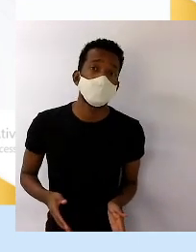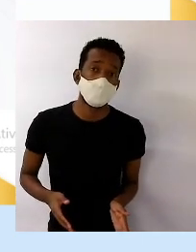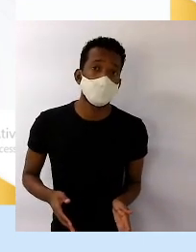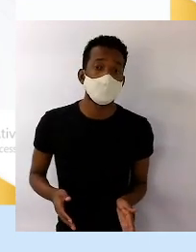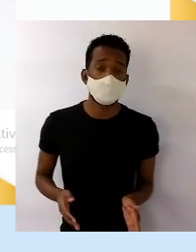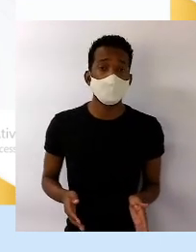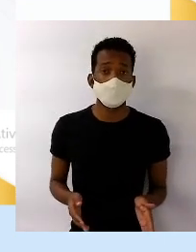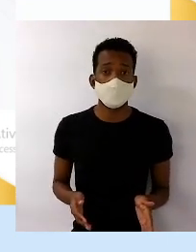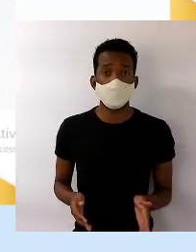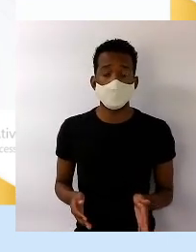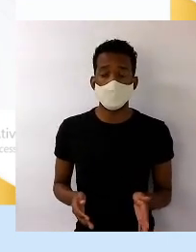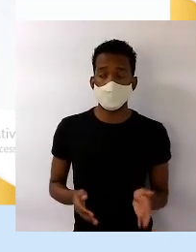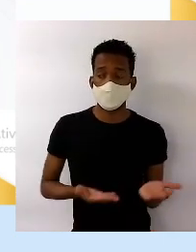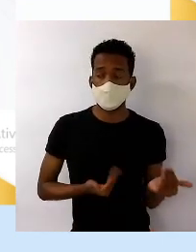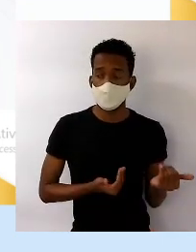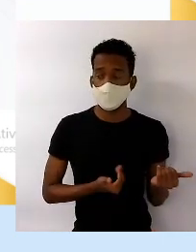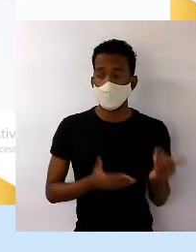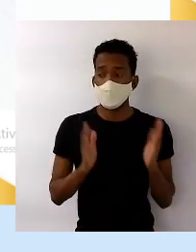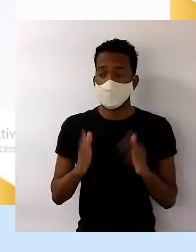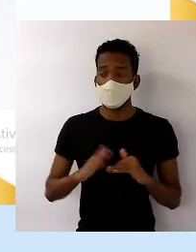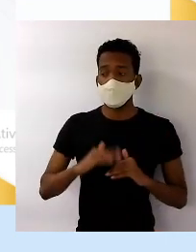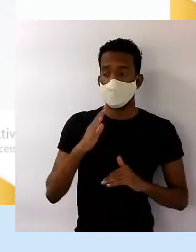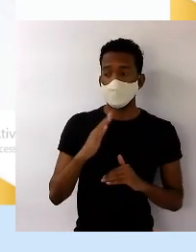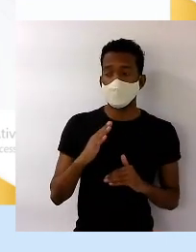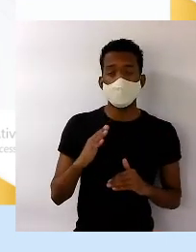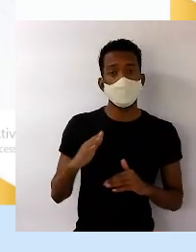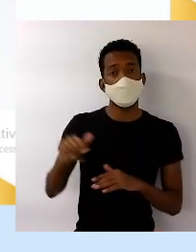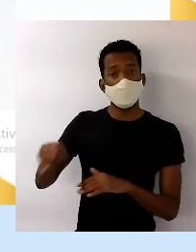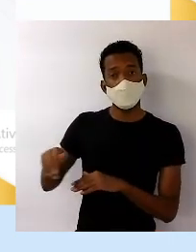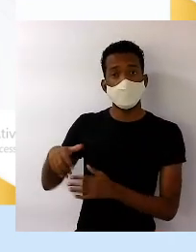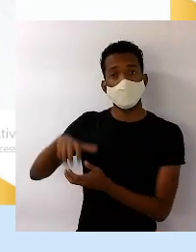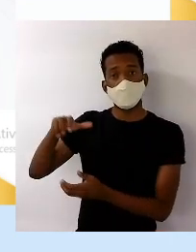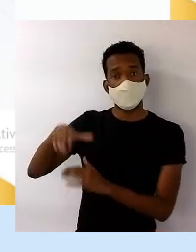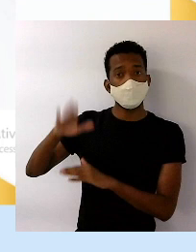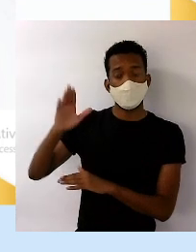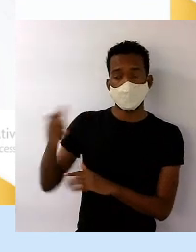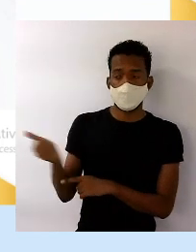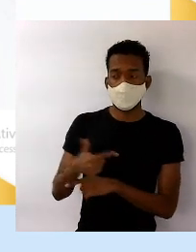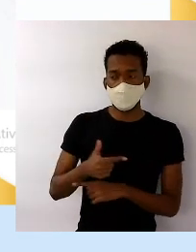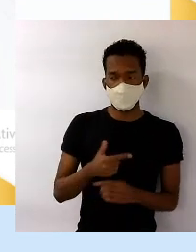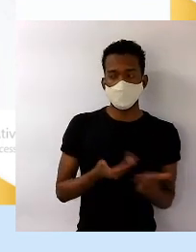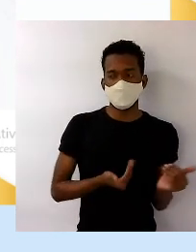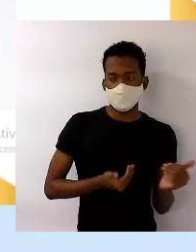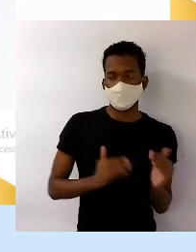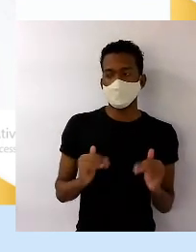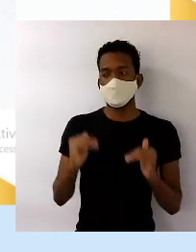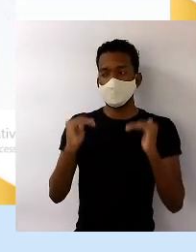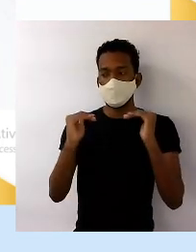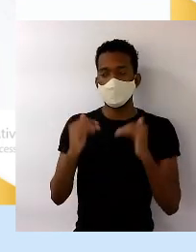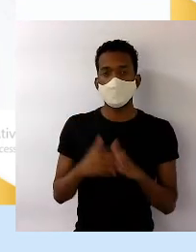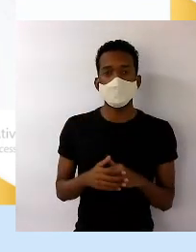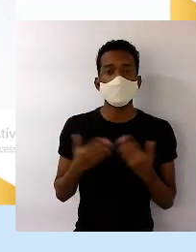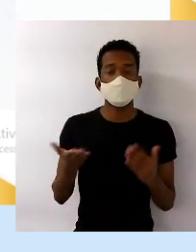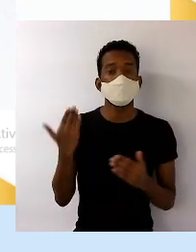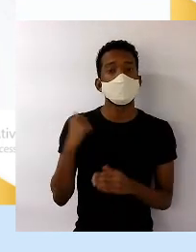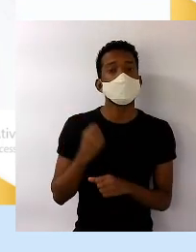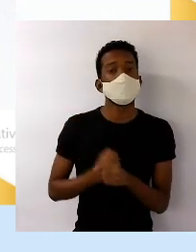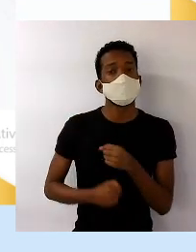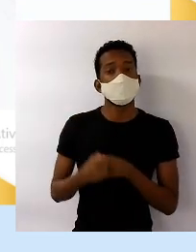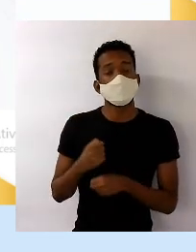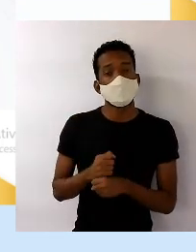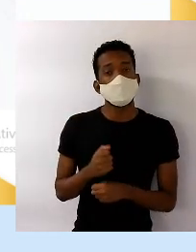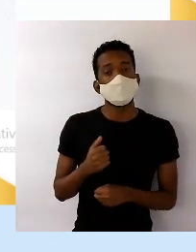maior do que a população jovem e do que a população adulta. Olha, e aqui embaixo, tendo dizendo, no século 21